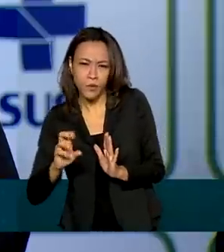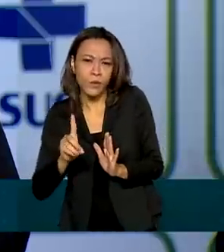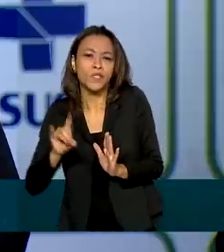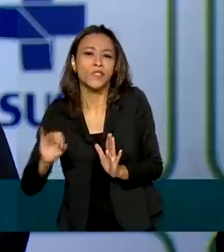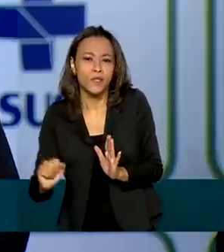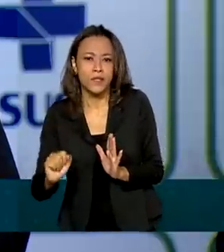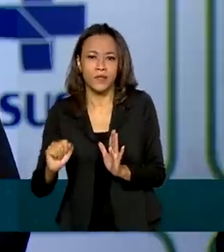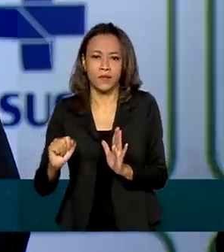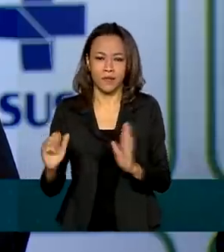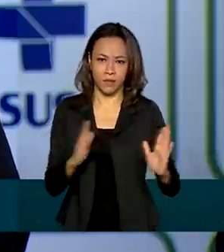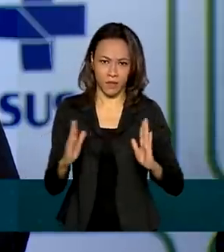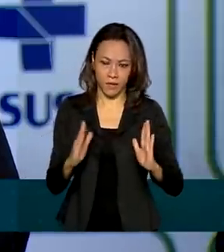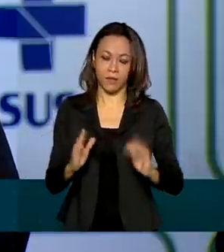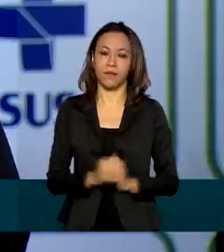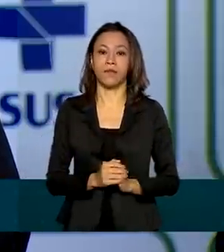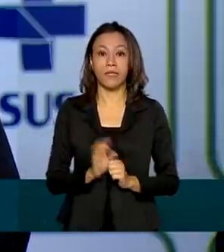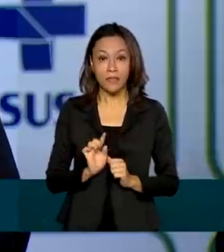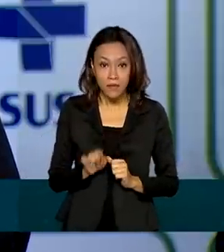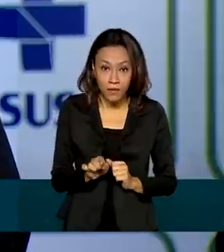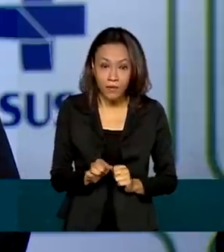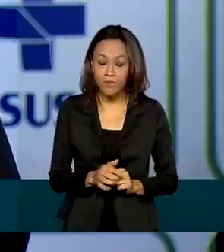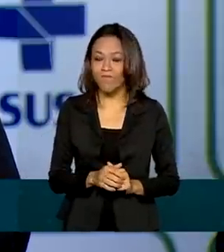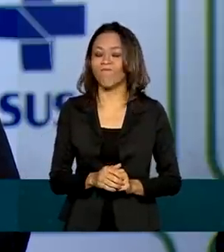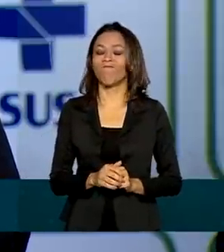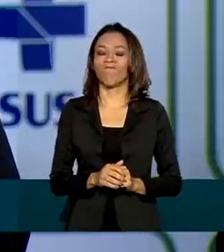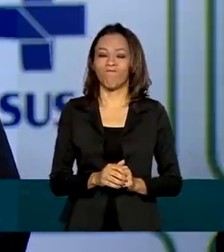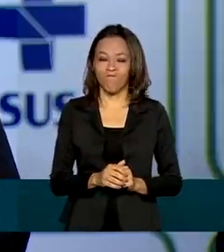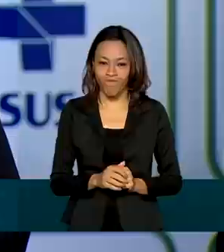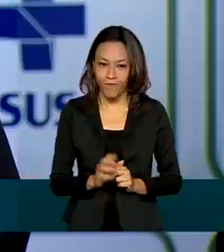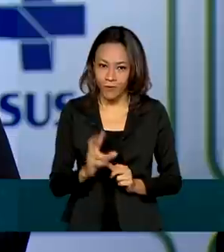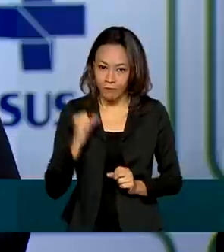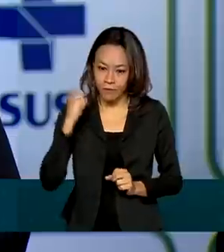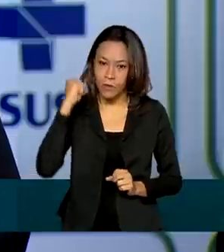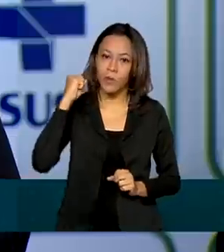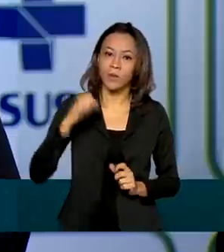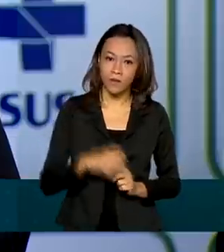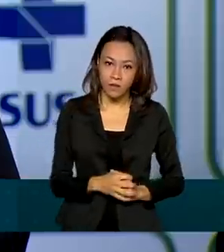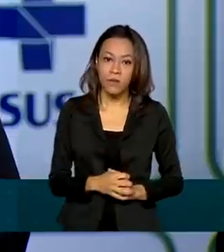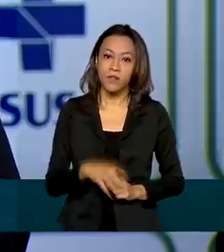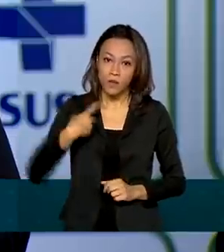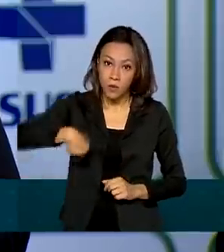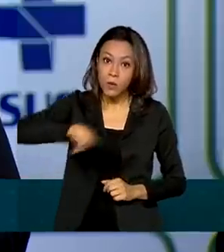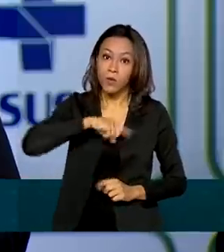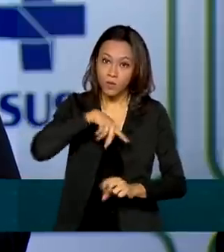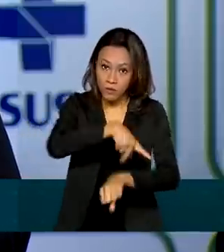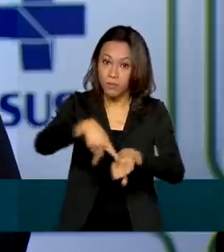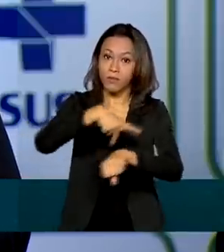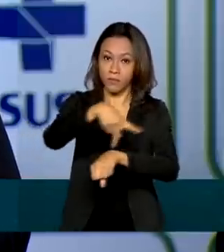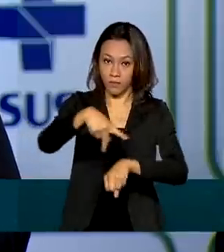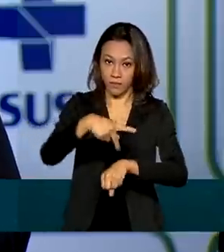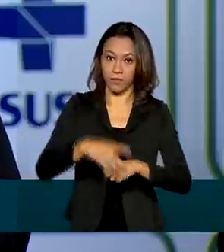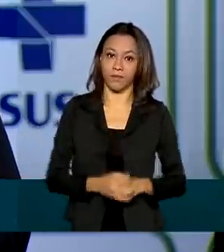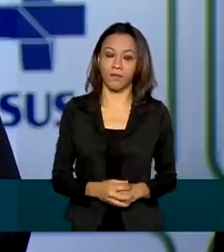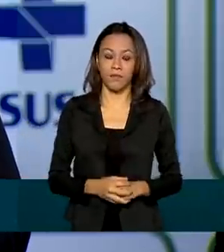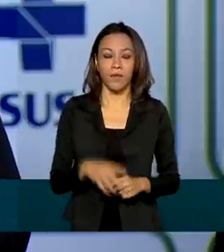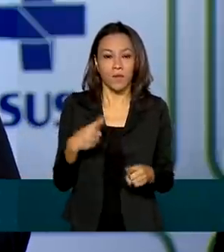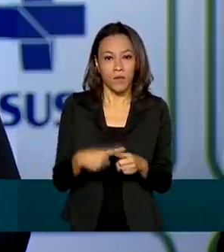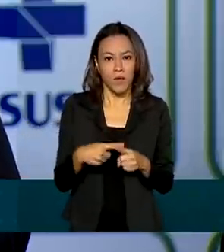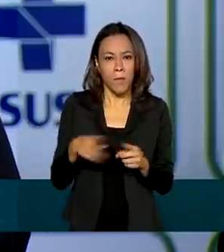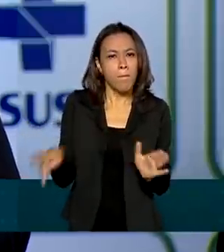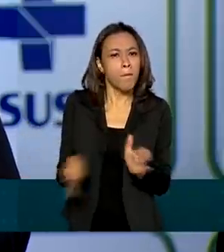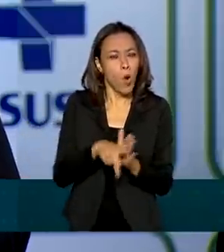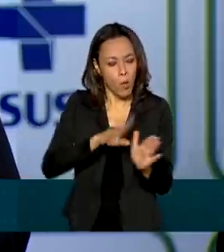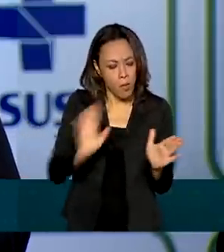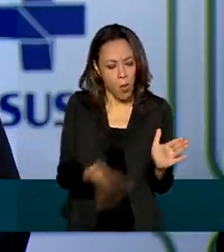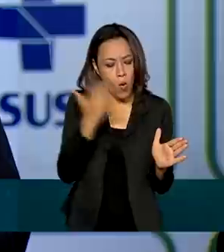da campanha, isso é realmente uma vitória do nosso país, com a produção própria,